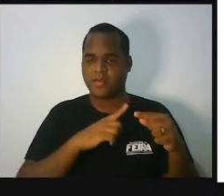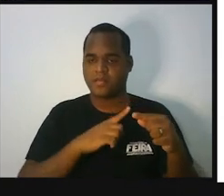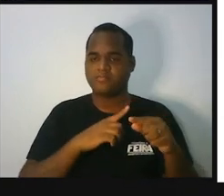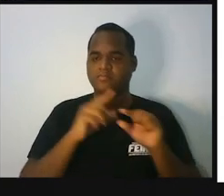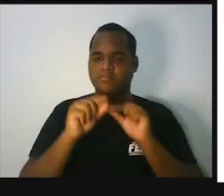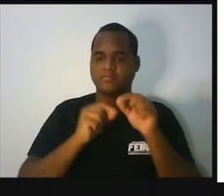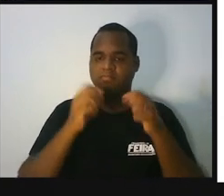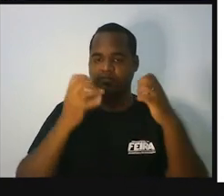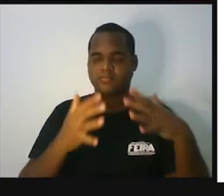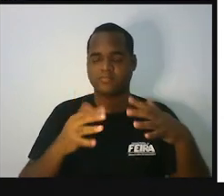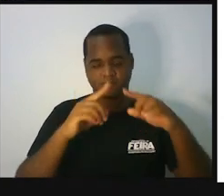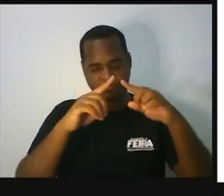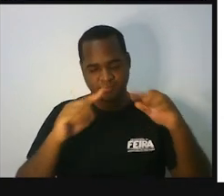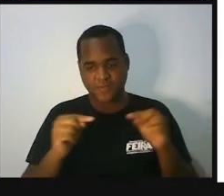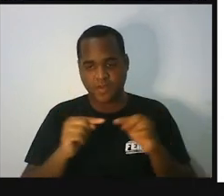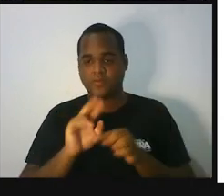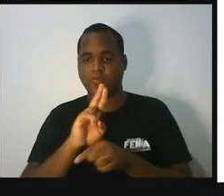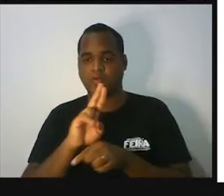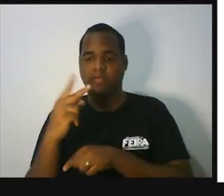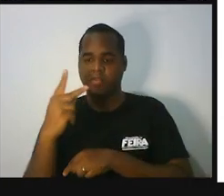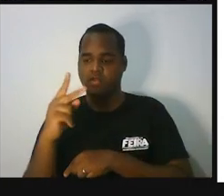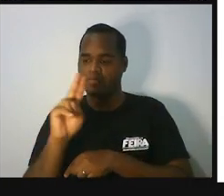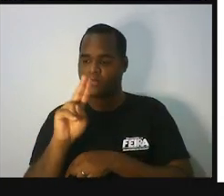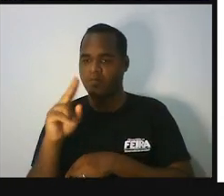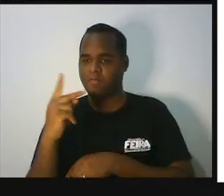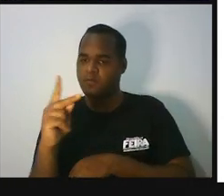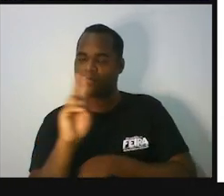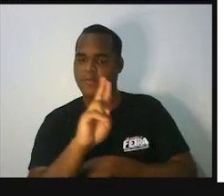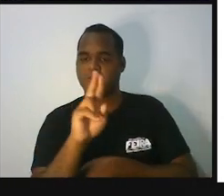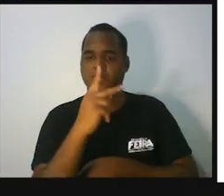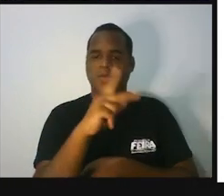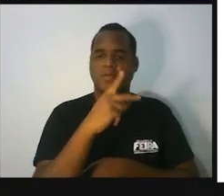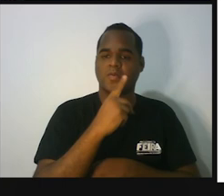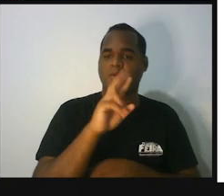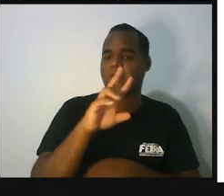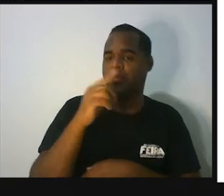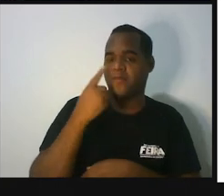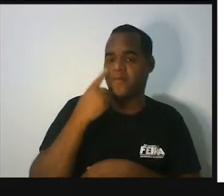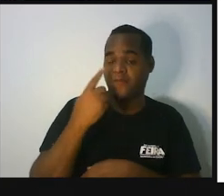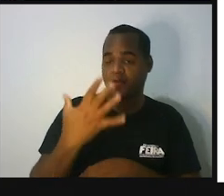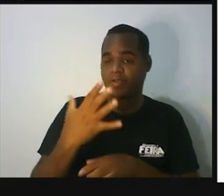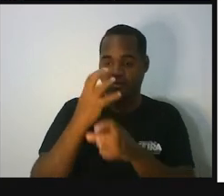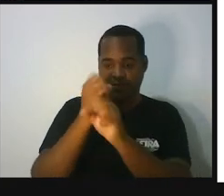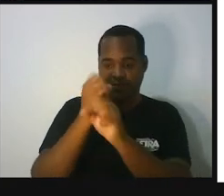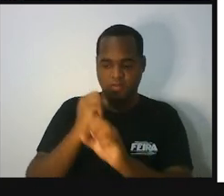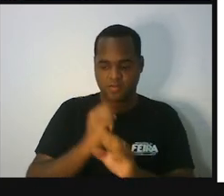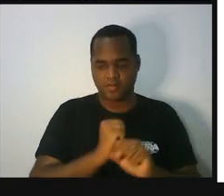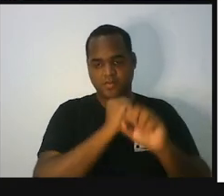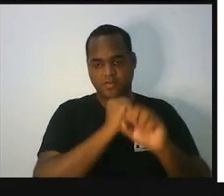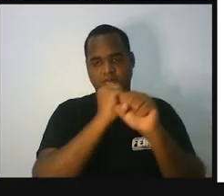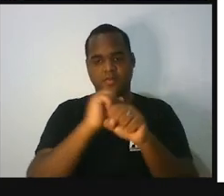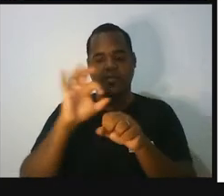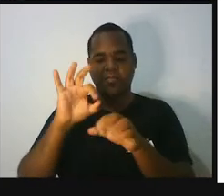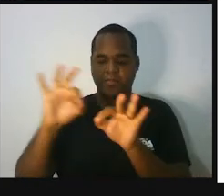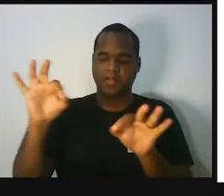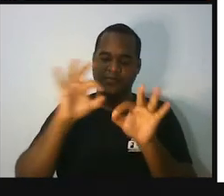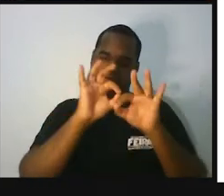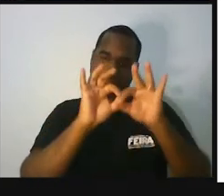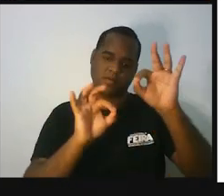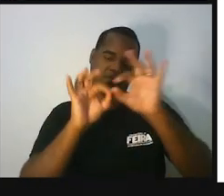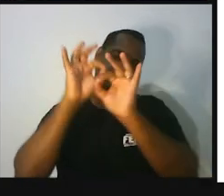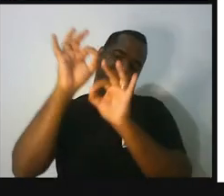classificar os triângulos? Dizer os tipos de triângulo, olhando para a medida dos lados, que pode ser